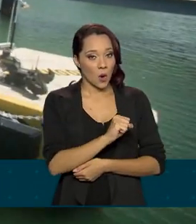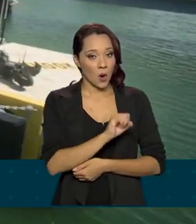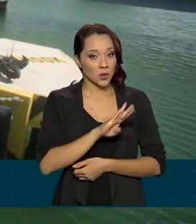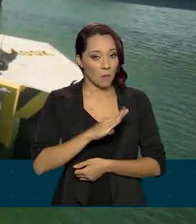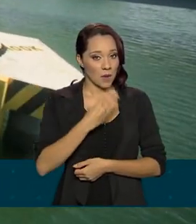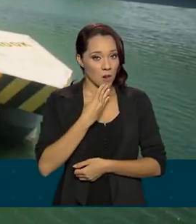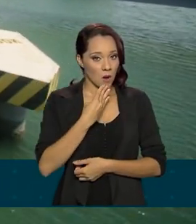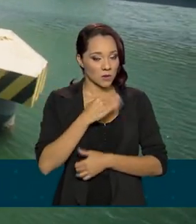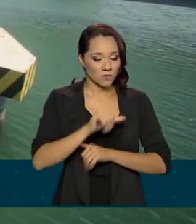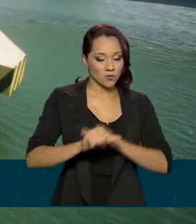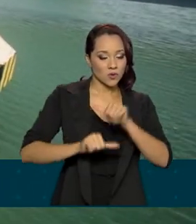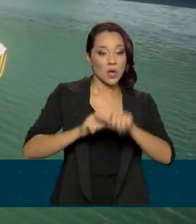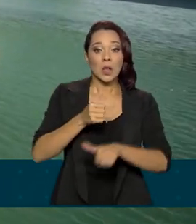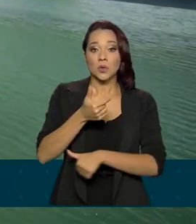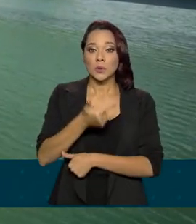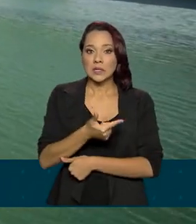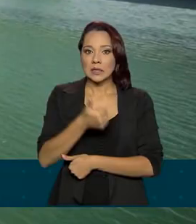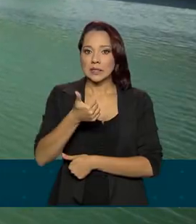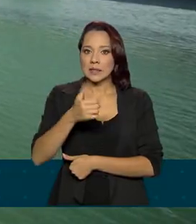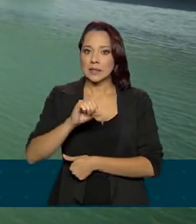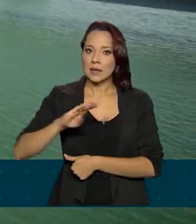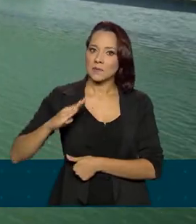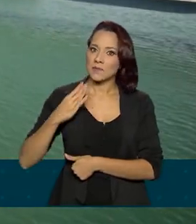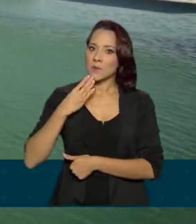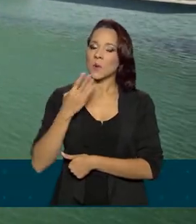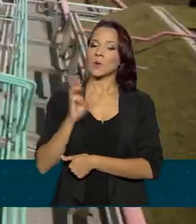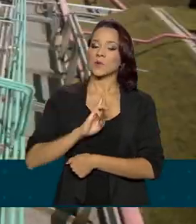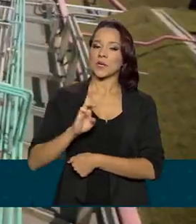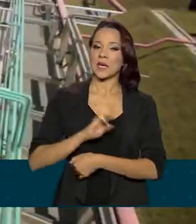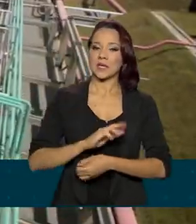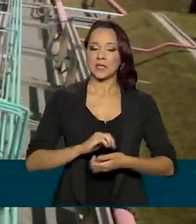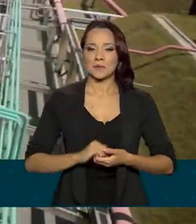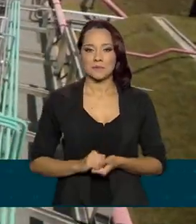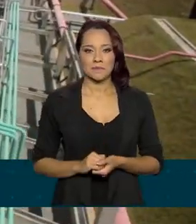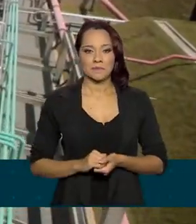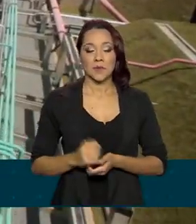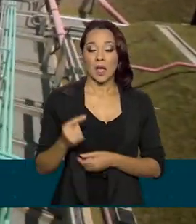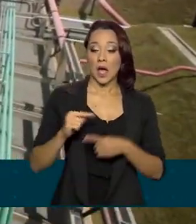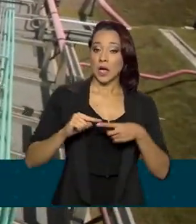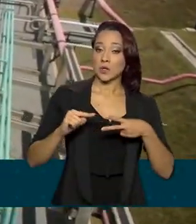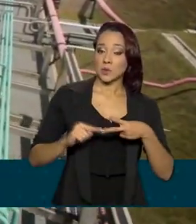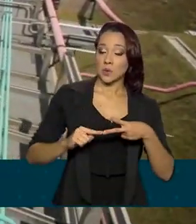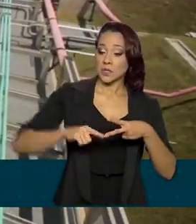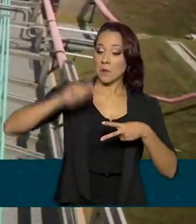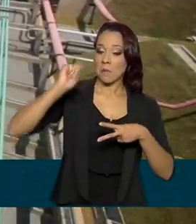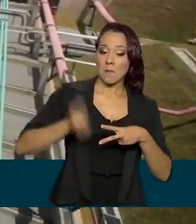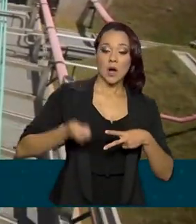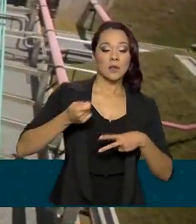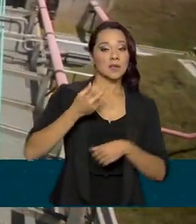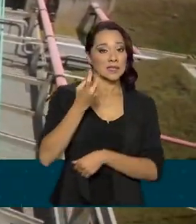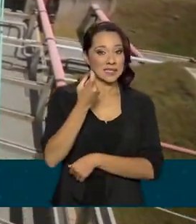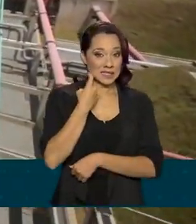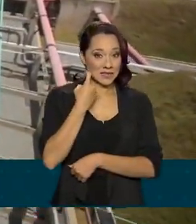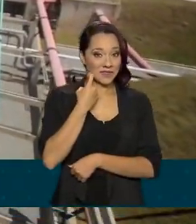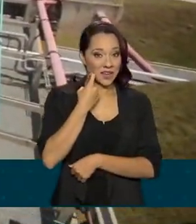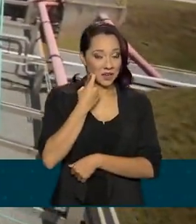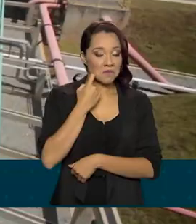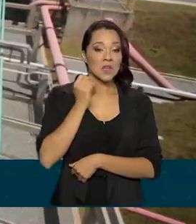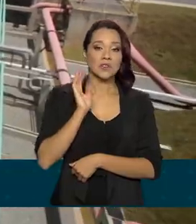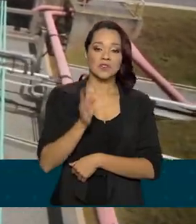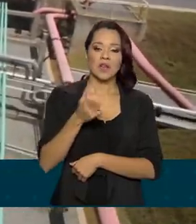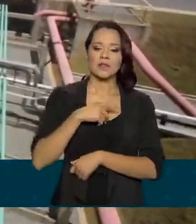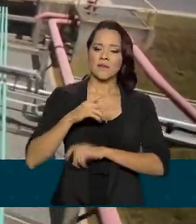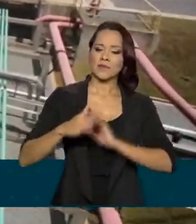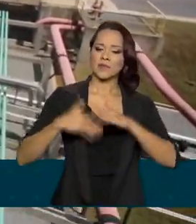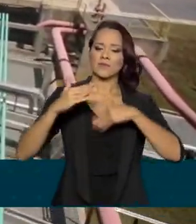bilhões para 210 bilhões de reais. As duas áreas arrematadas nesta sexta-feira estão em